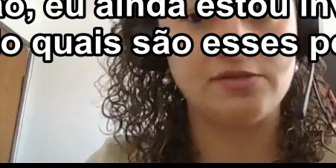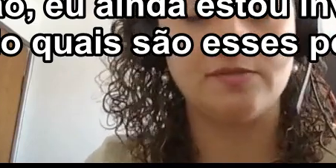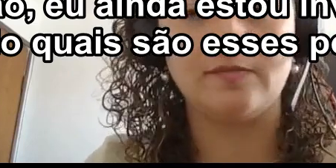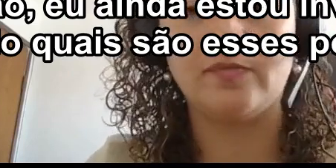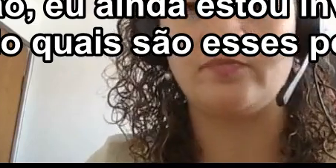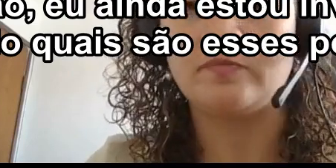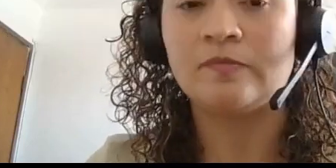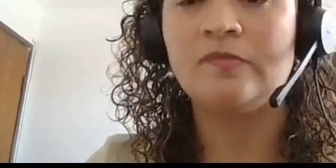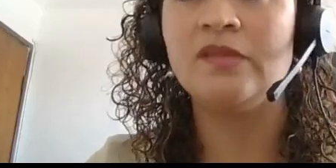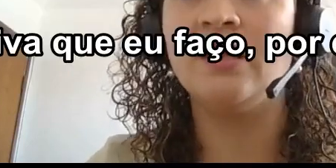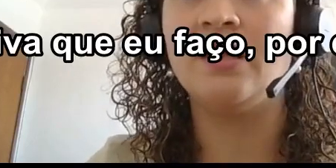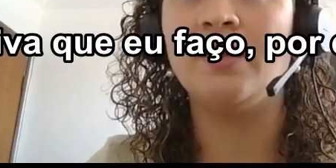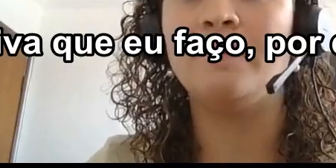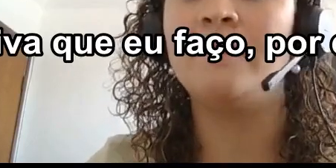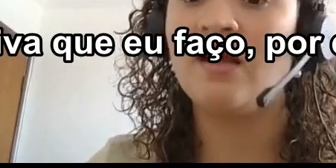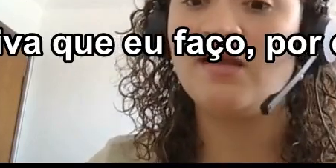plugins.